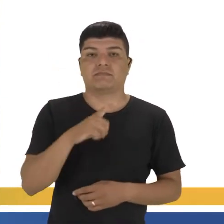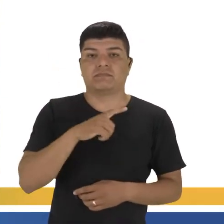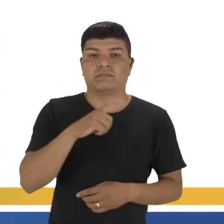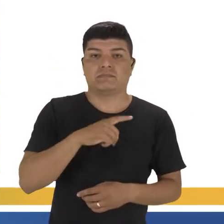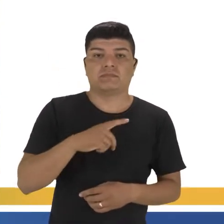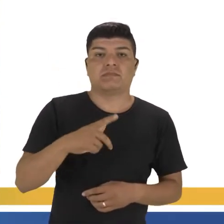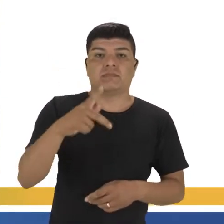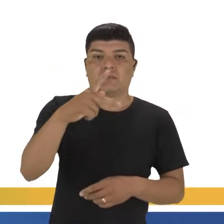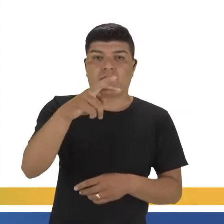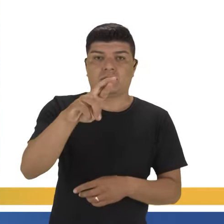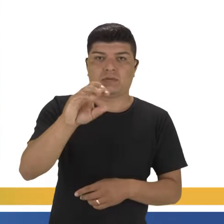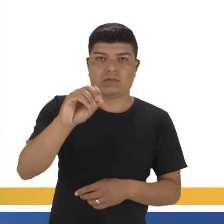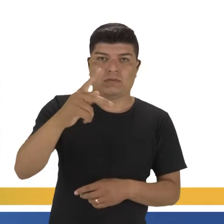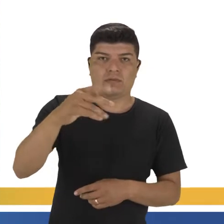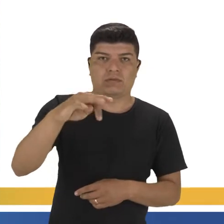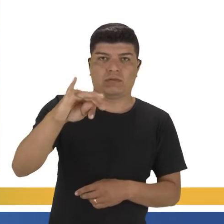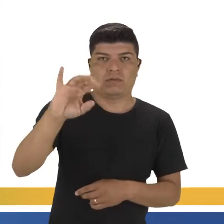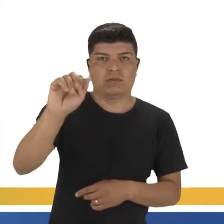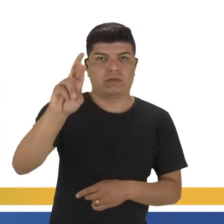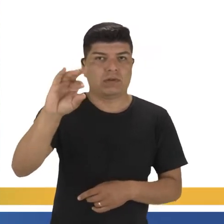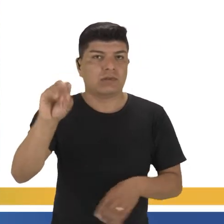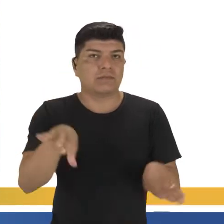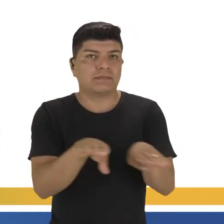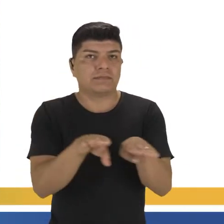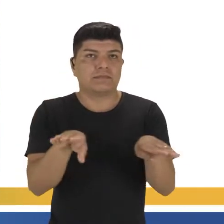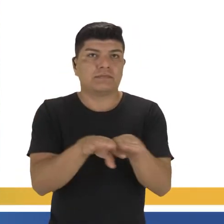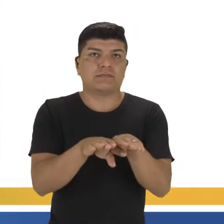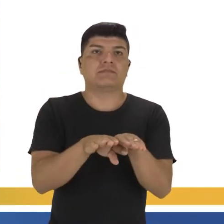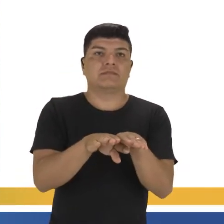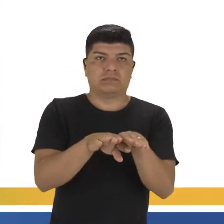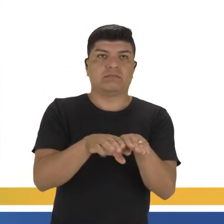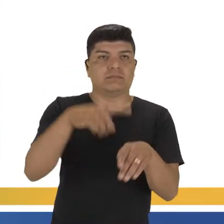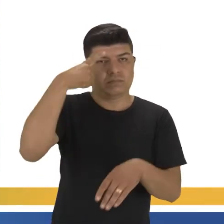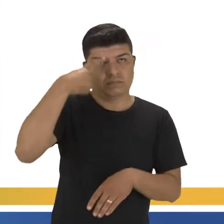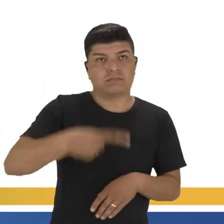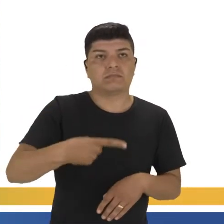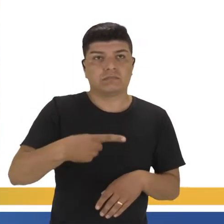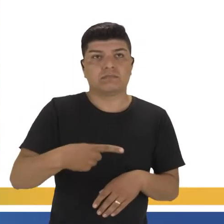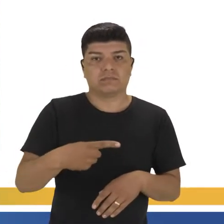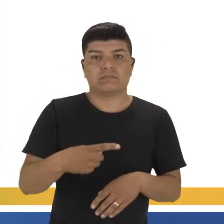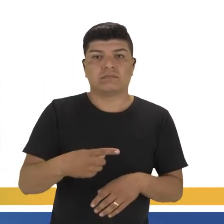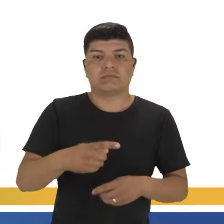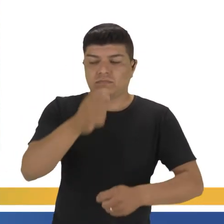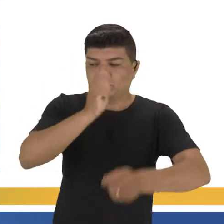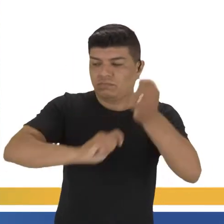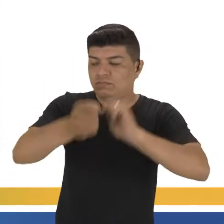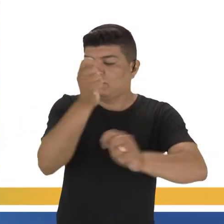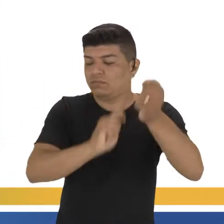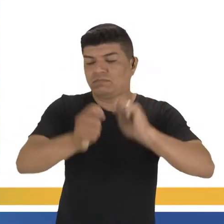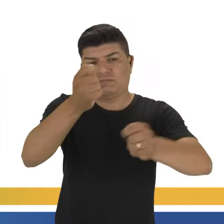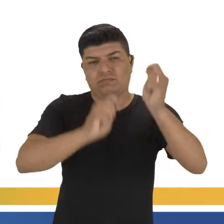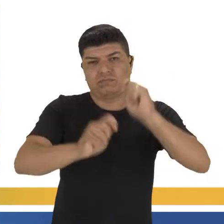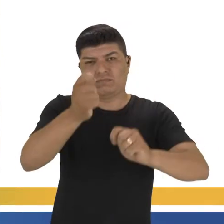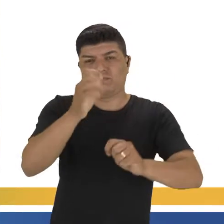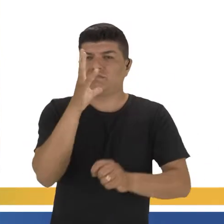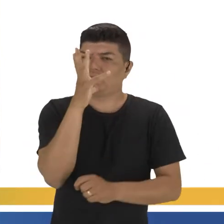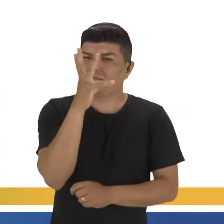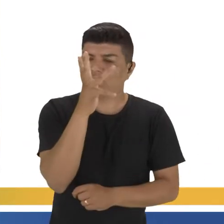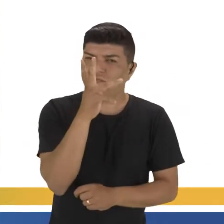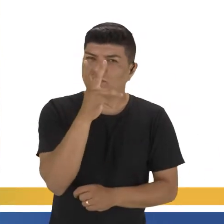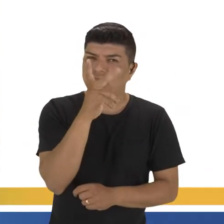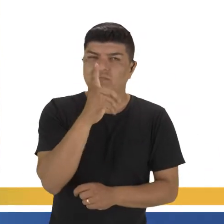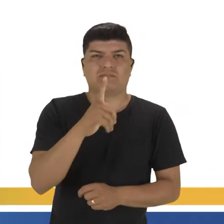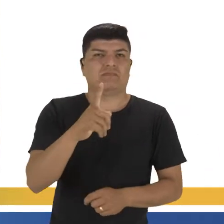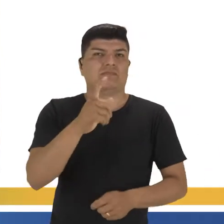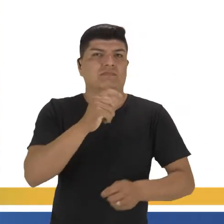os médios proprietários, né? Chamados de Kulaks, dominavam a produção agrícola e a industrialização tardia. A Rússia